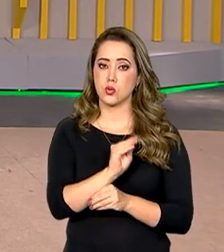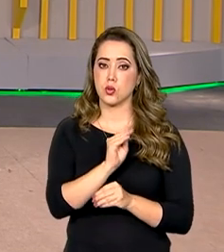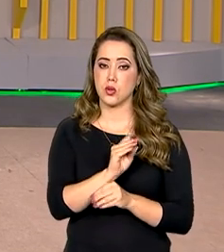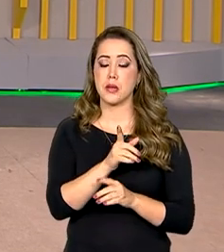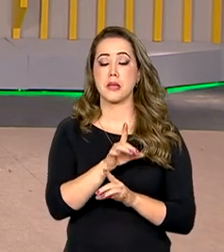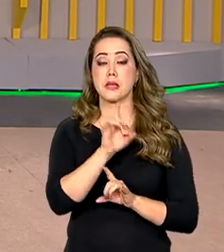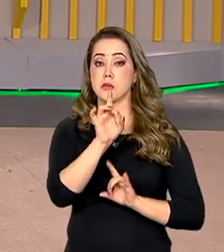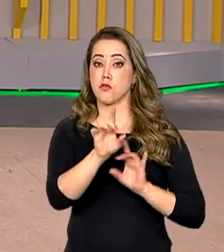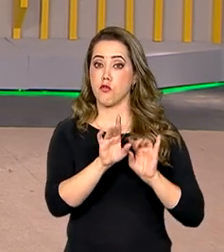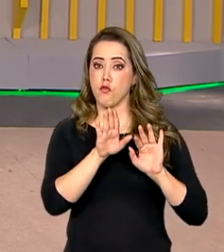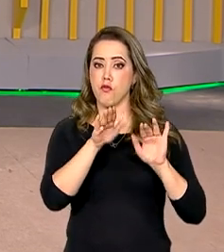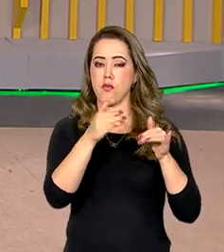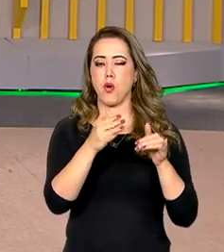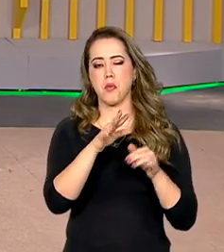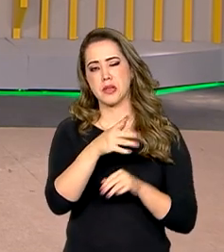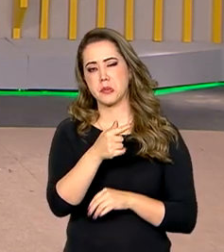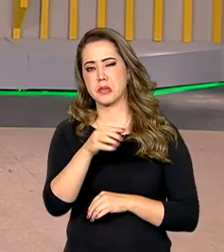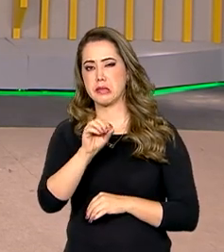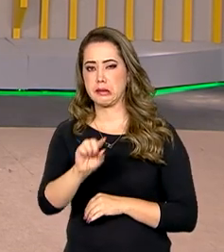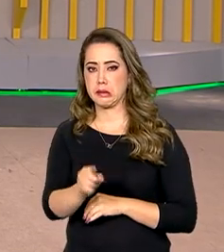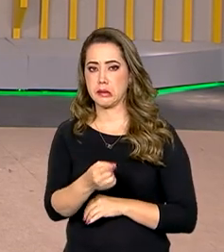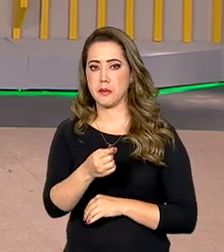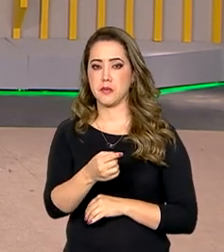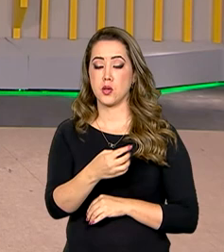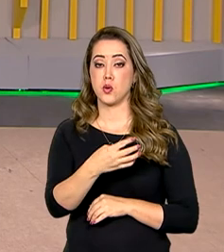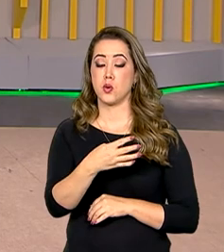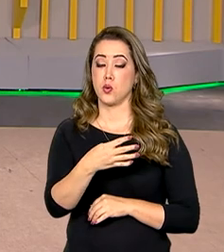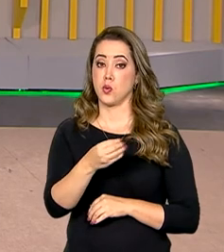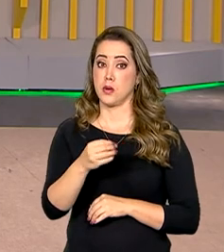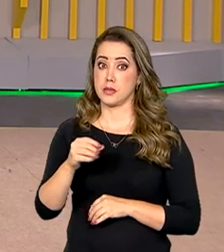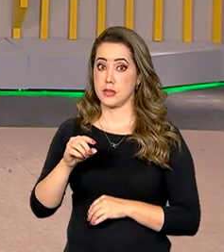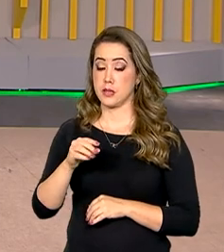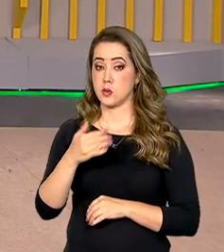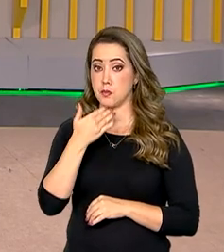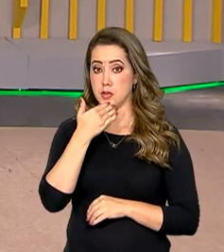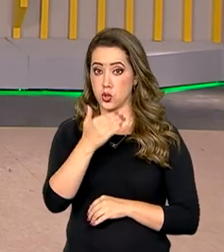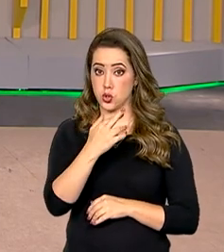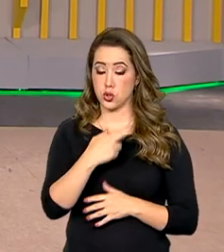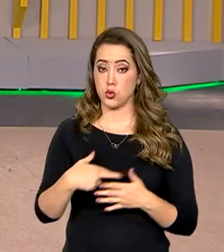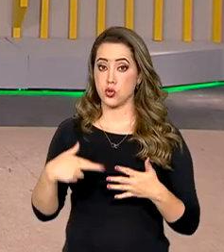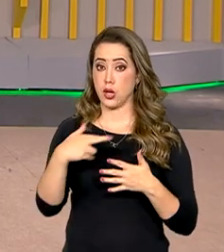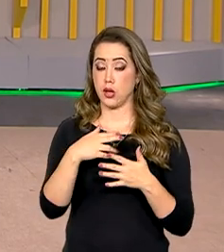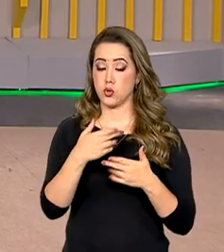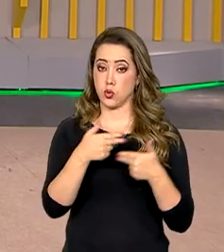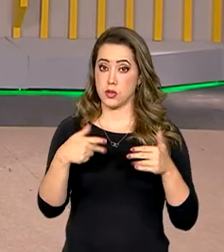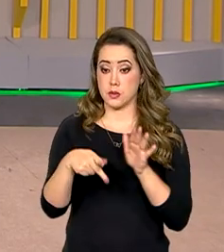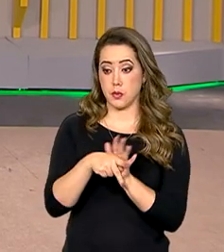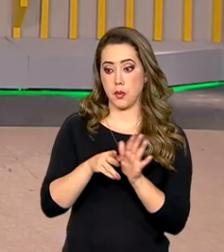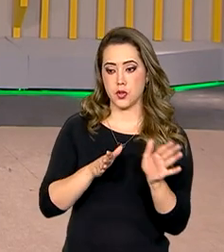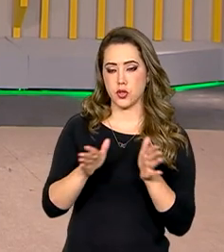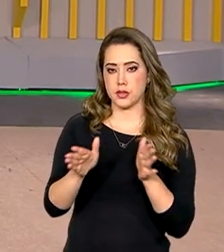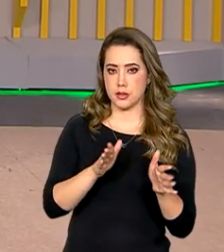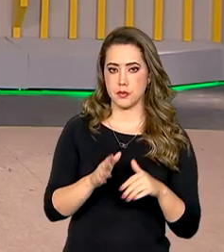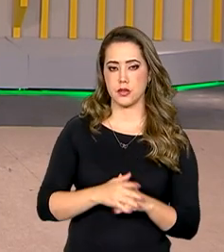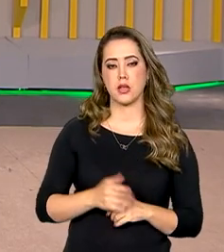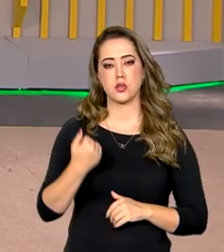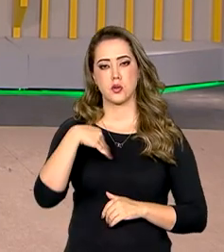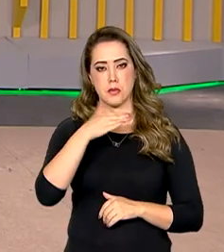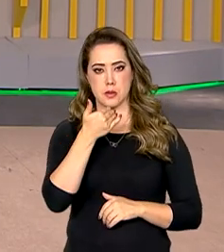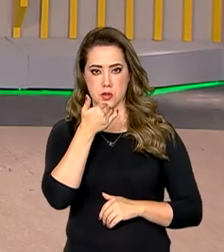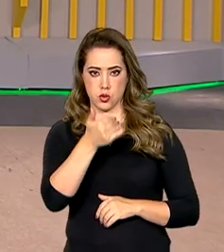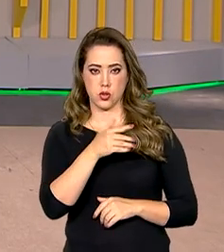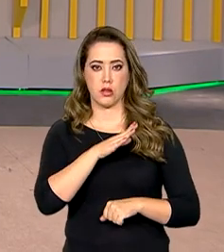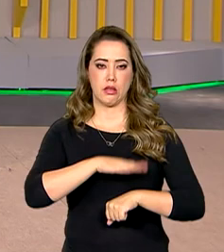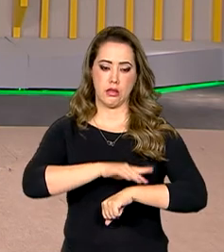especializado e cerca de 70 mil e 400 pedidos de recursos de acessibilidade. Entre os mais requeridos